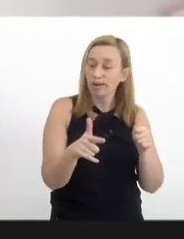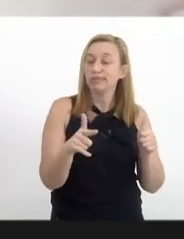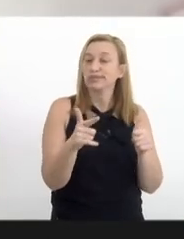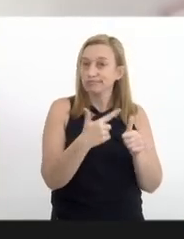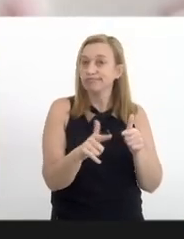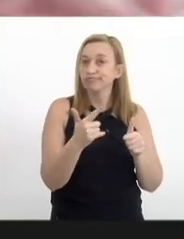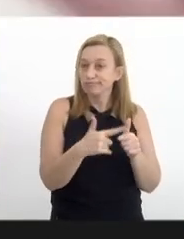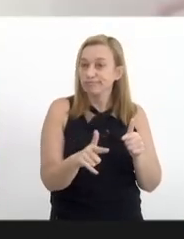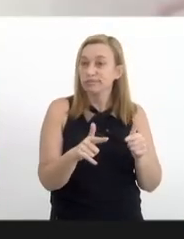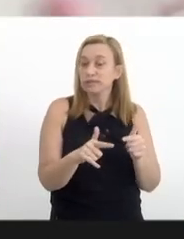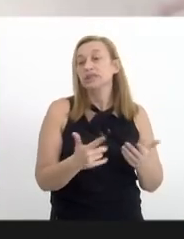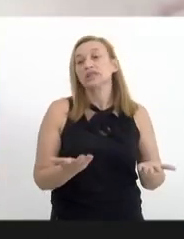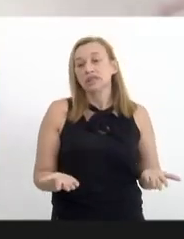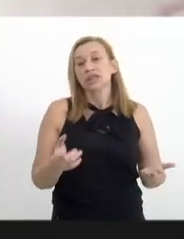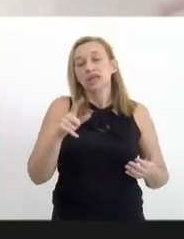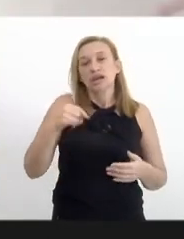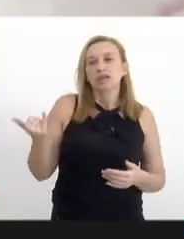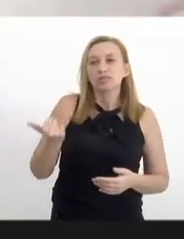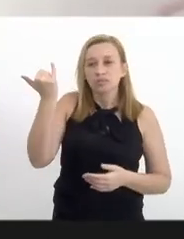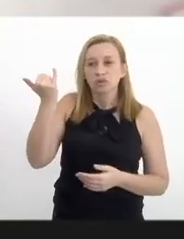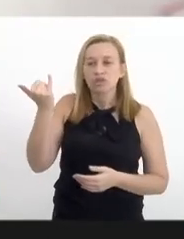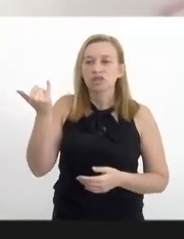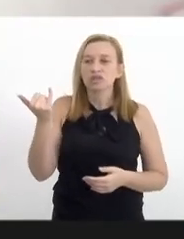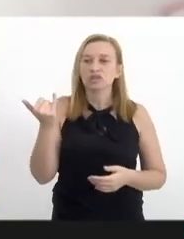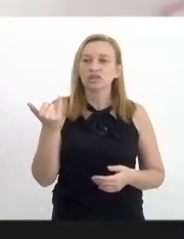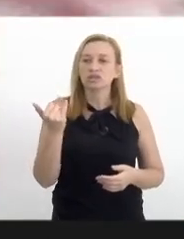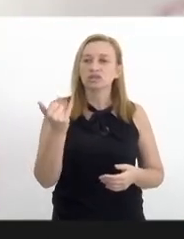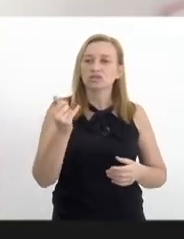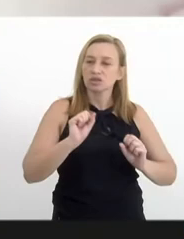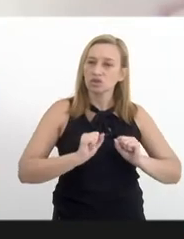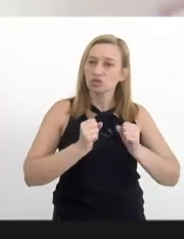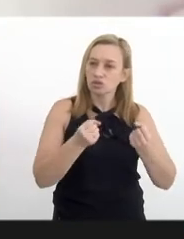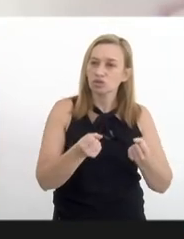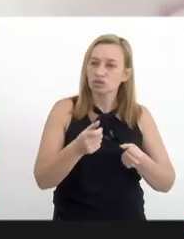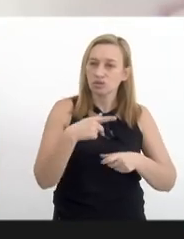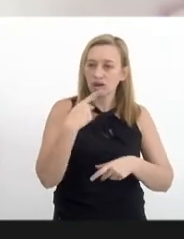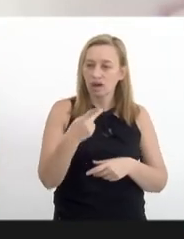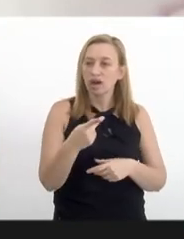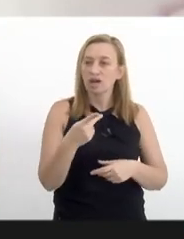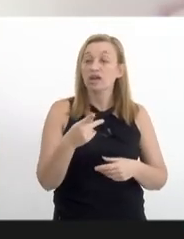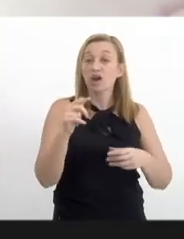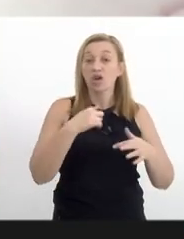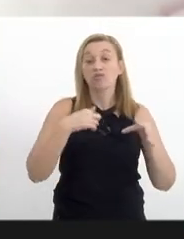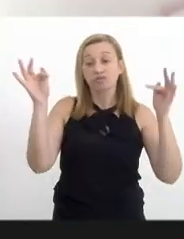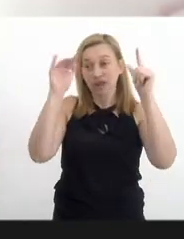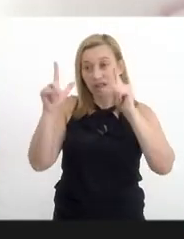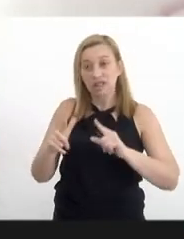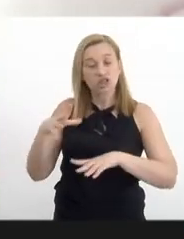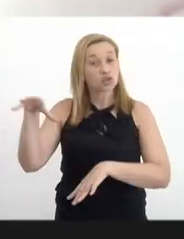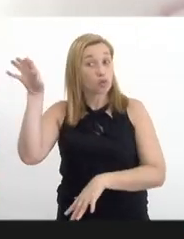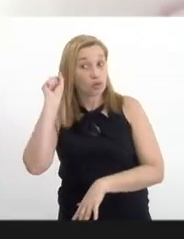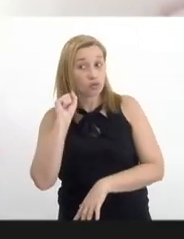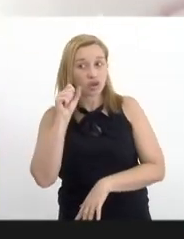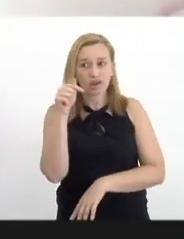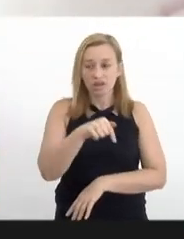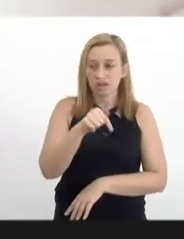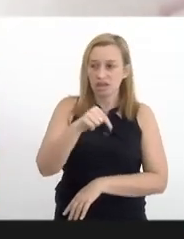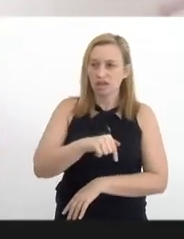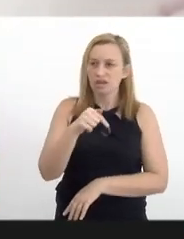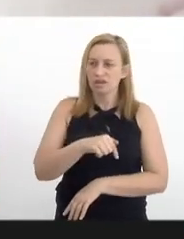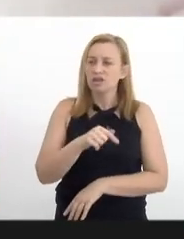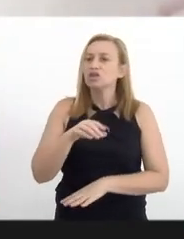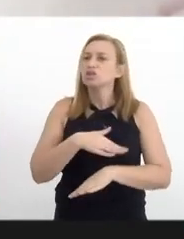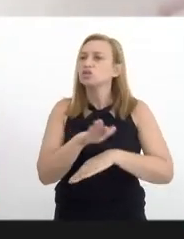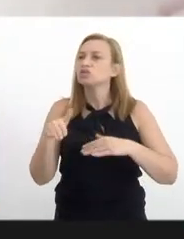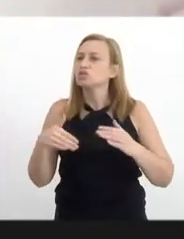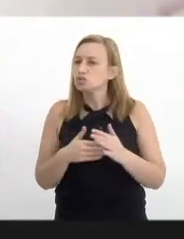e aí é importante fazer esse reforço, fiquei feliz de ouvir aqui, de